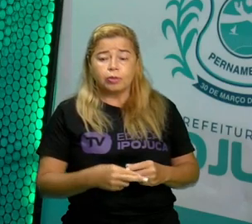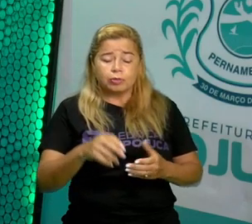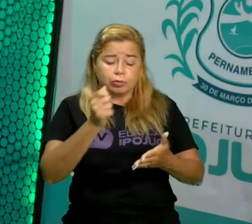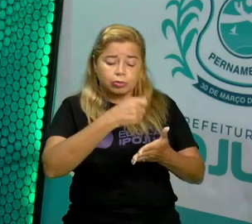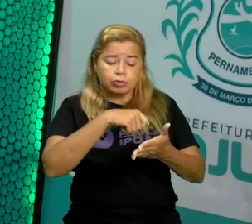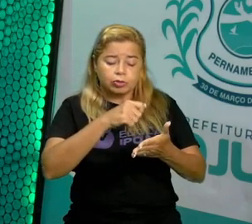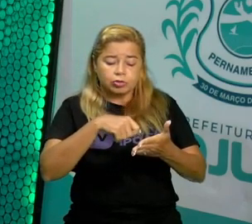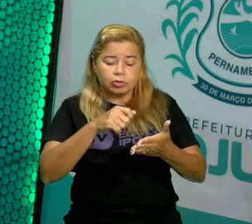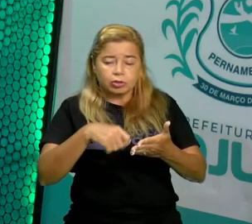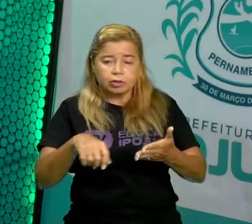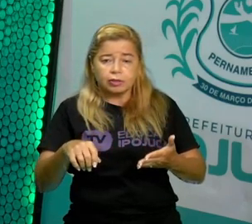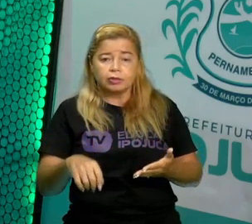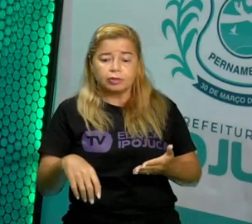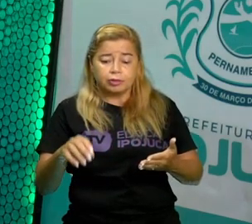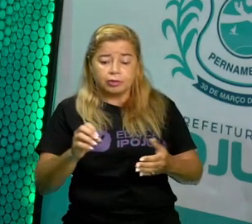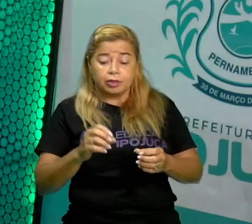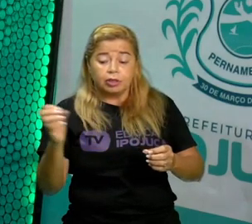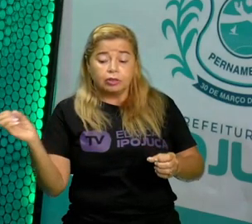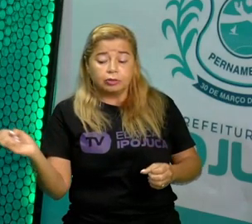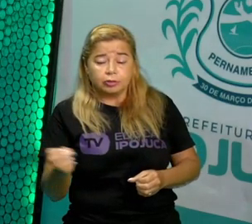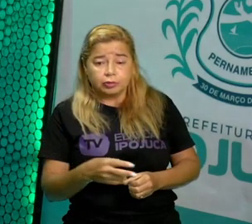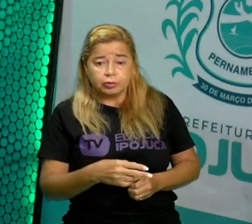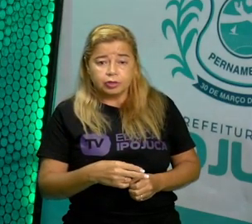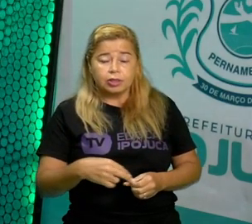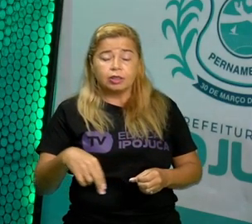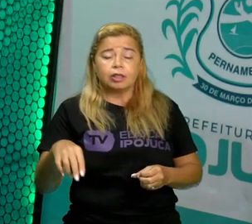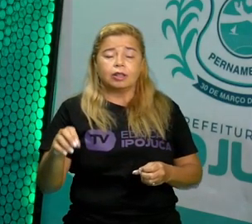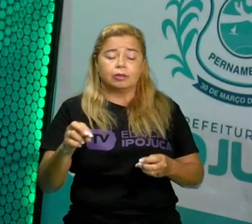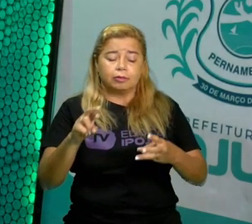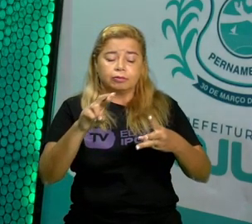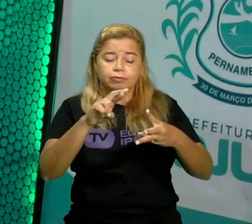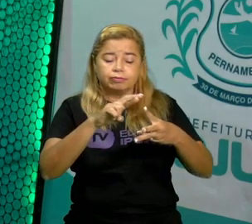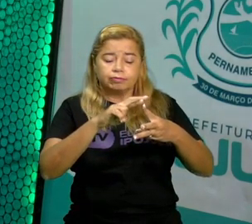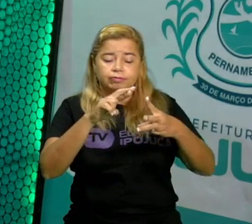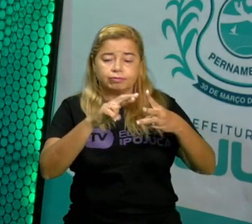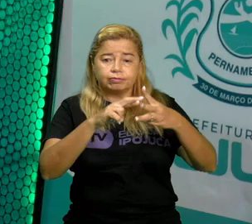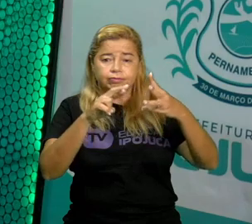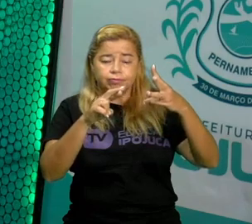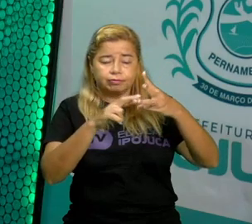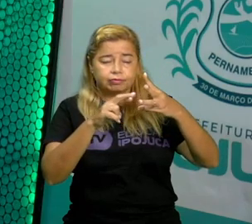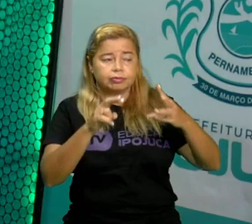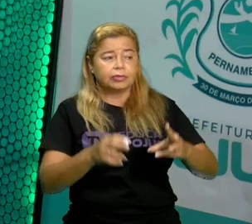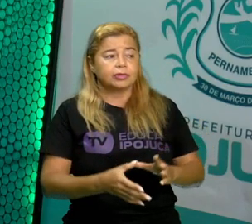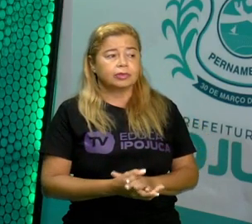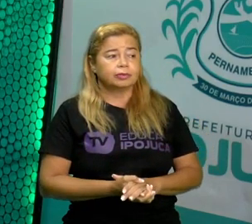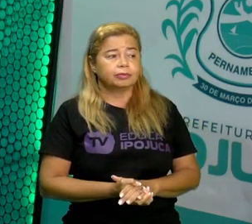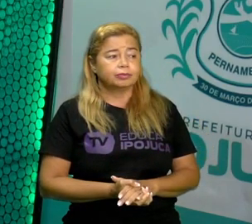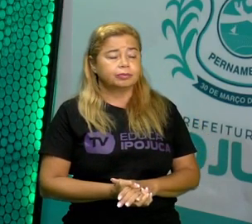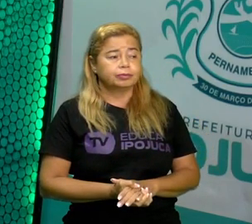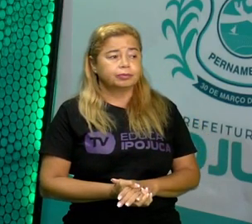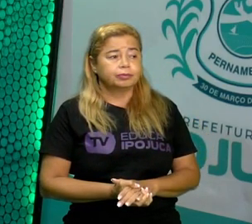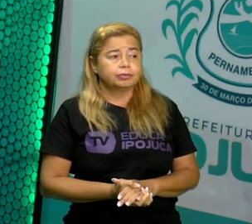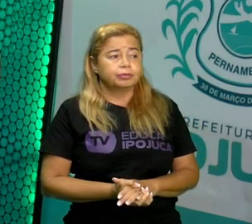escrita, elas irão rimar, certo? Vamos voltar.